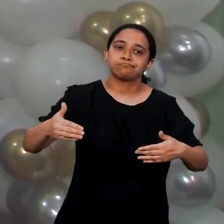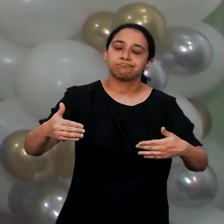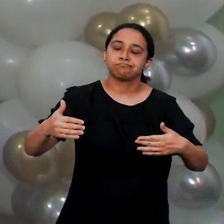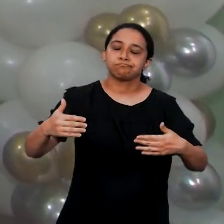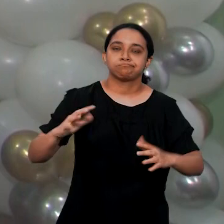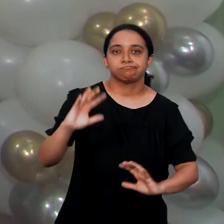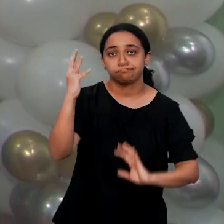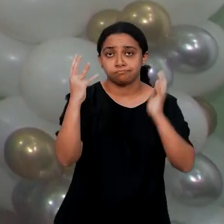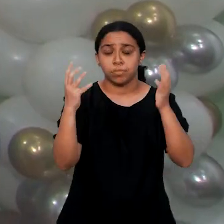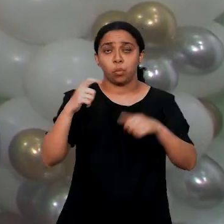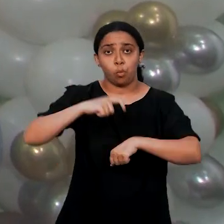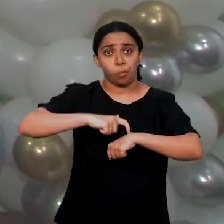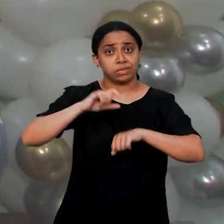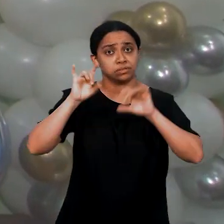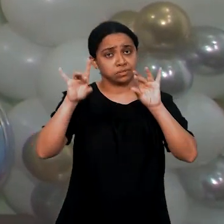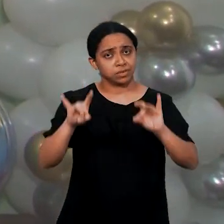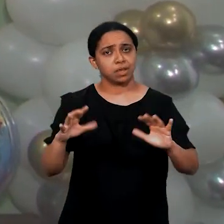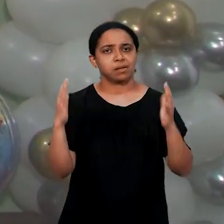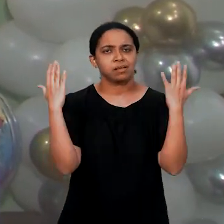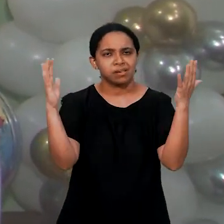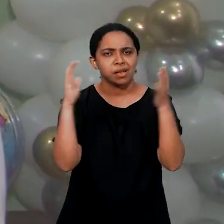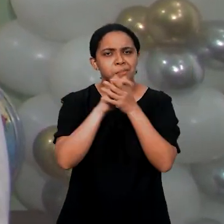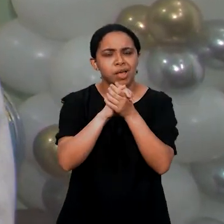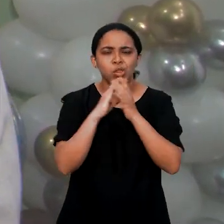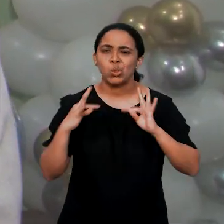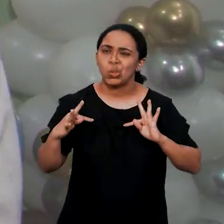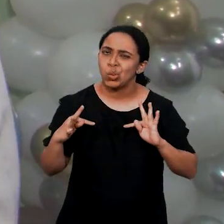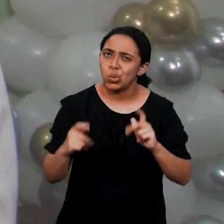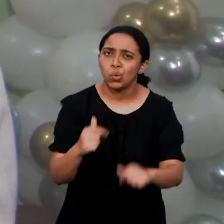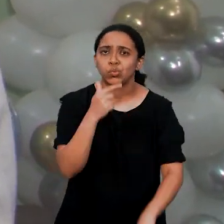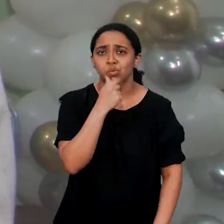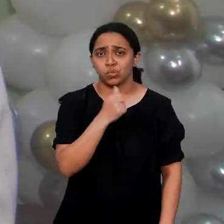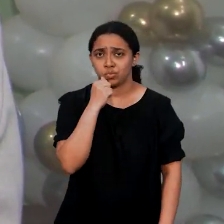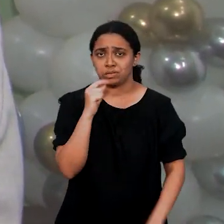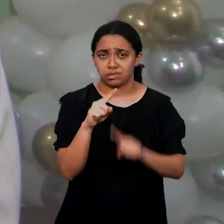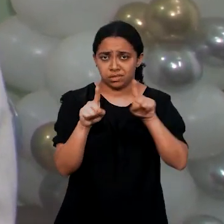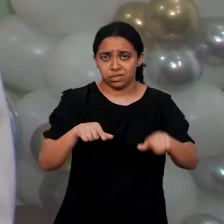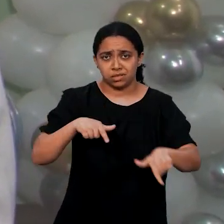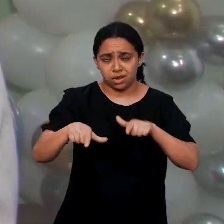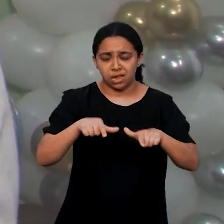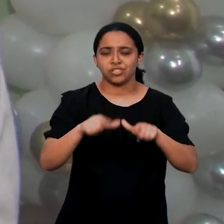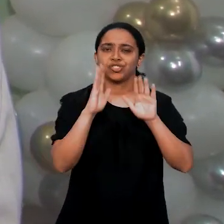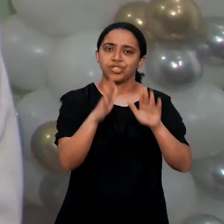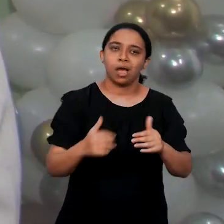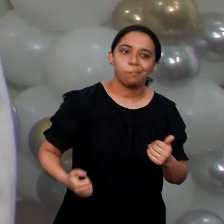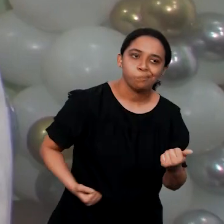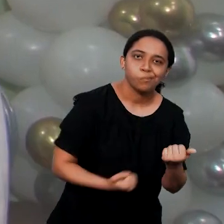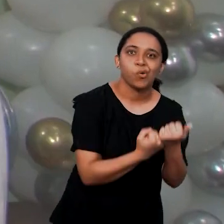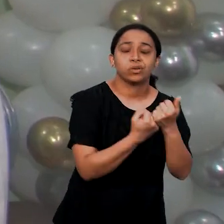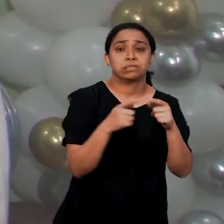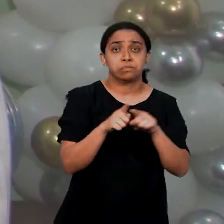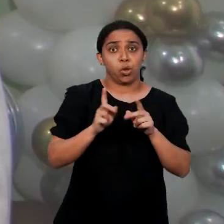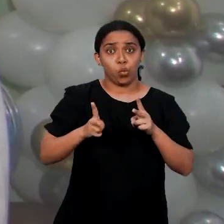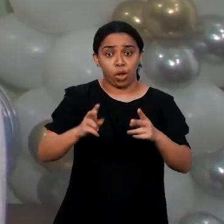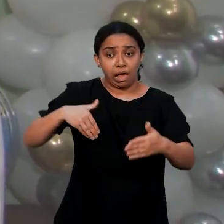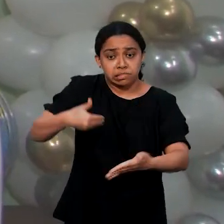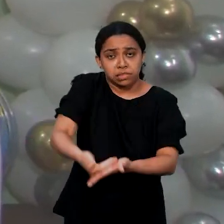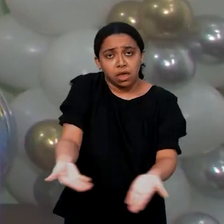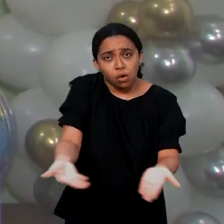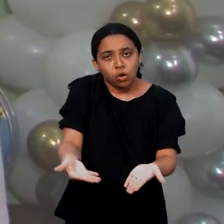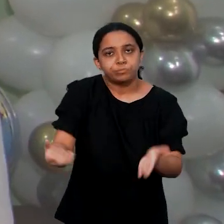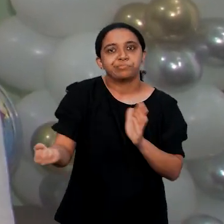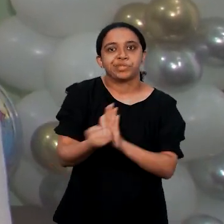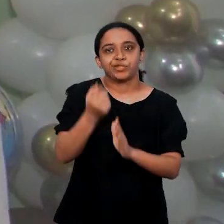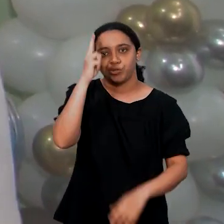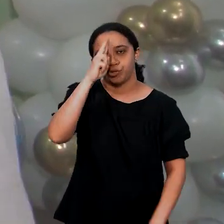despontam. Eu quero aproveitar a oportunidade para parabenizar todos os servidores que contribuíram e os que continuam